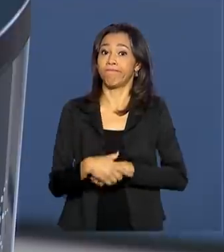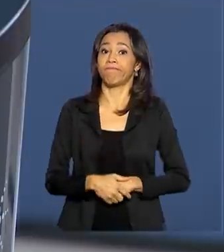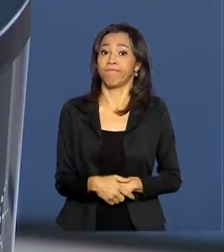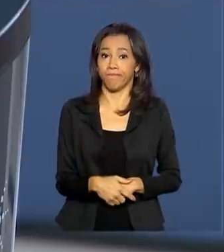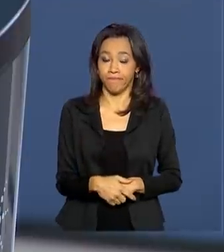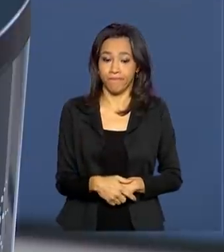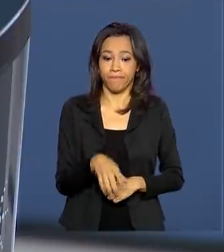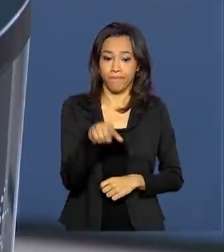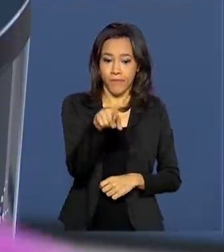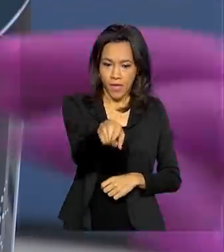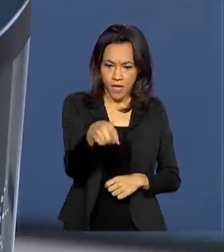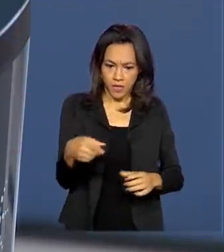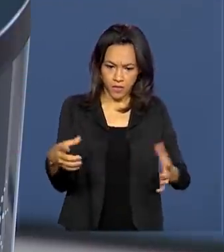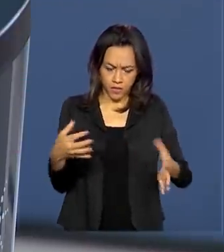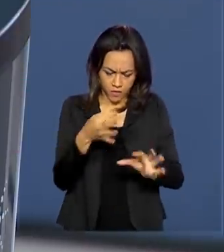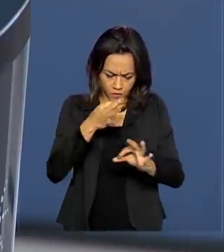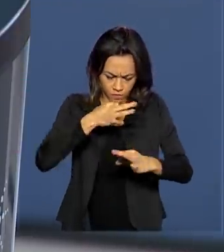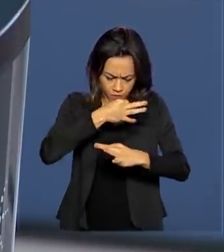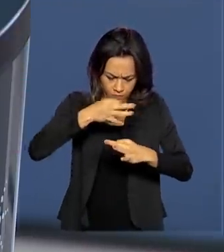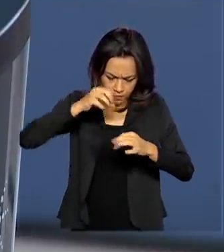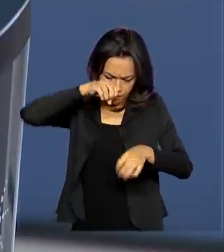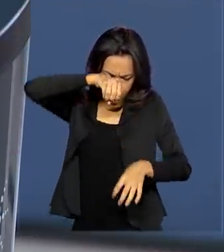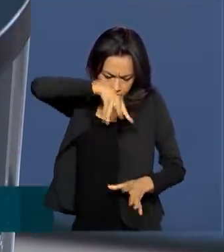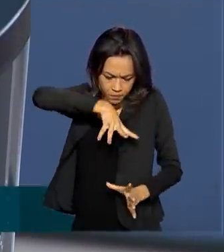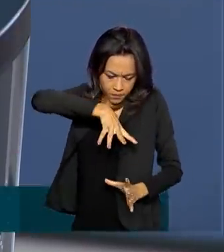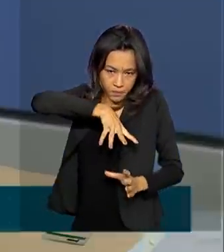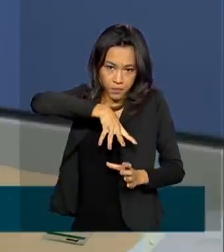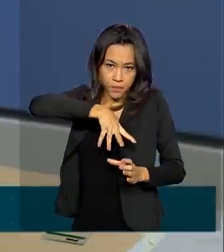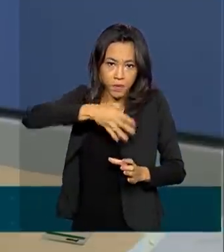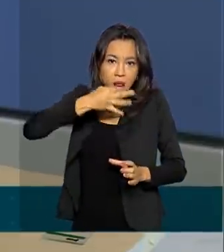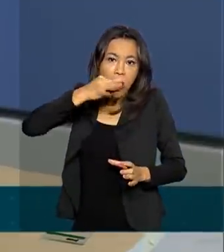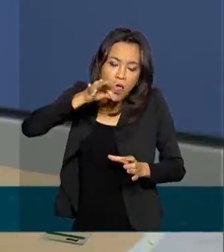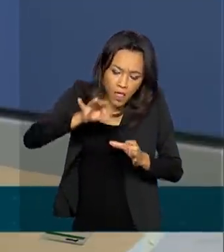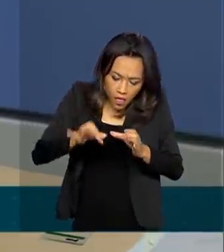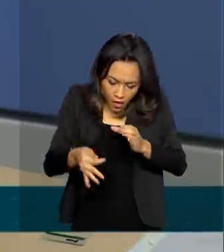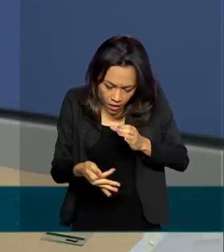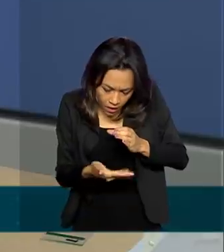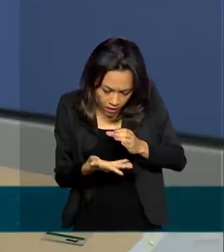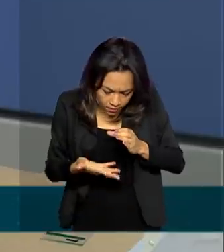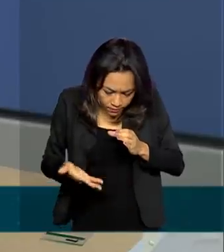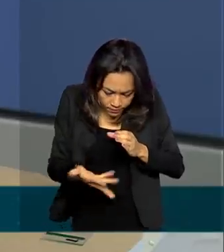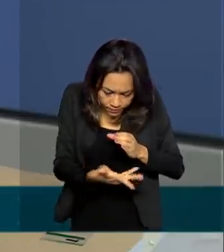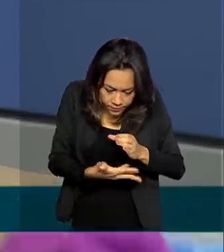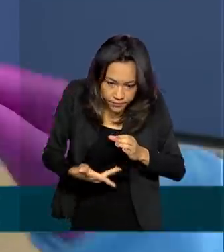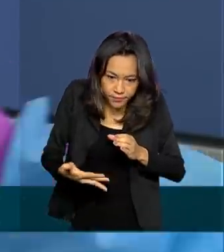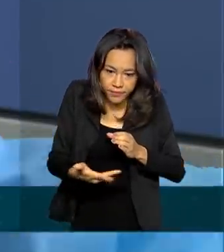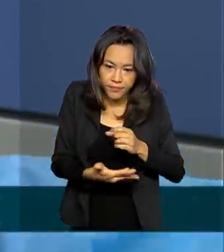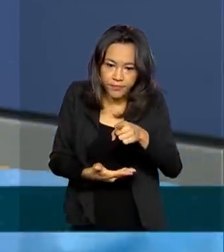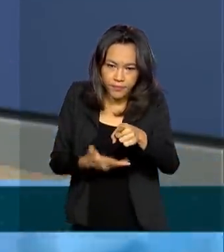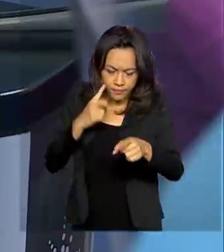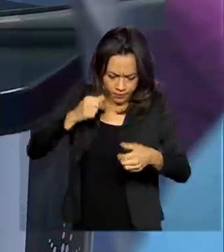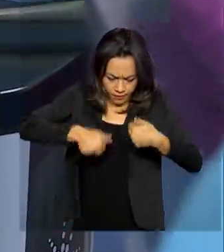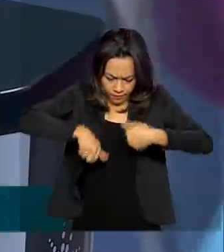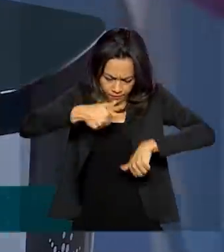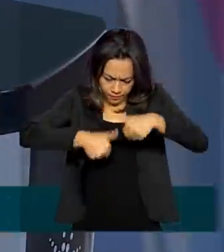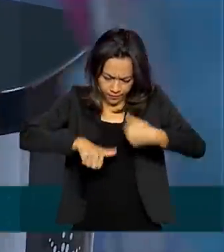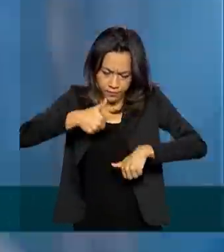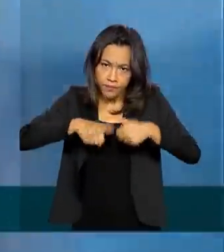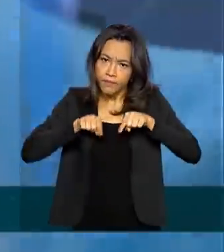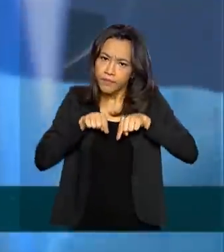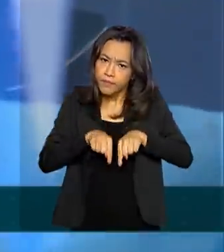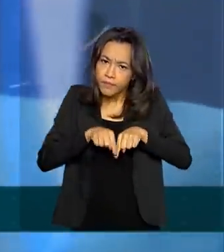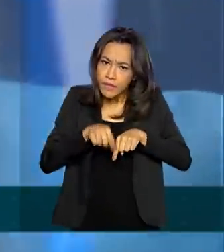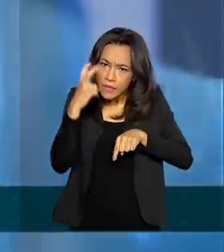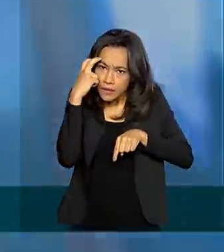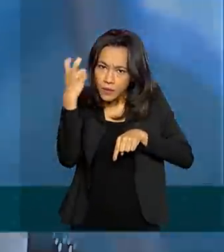O aparelho utiliza laser para decompor a saliva em grupos químicos. As substâncias são analisadas por um sistema de